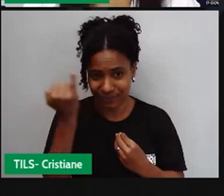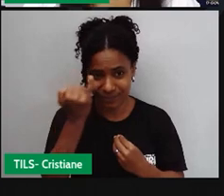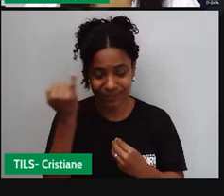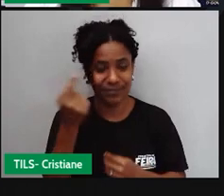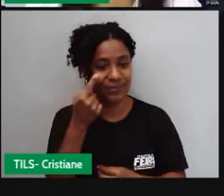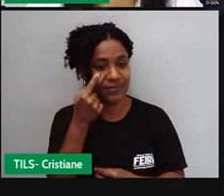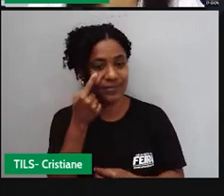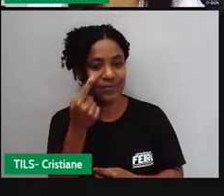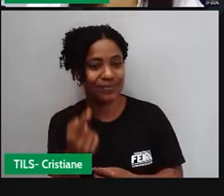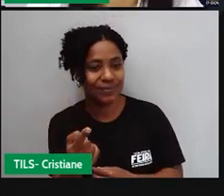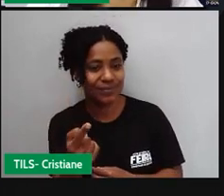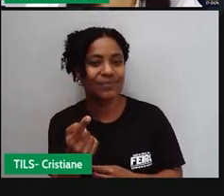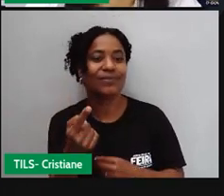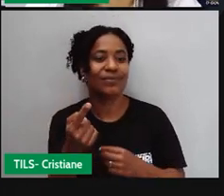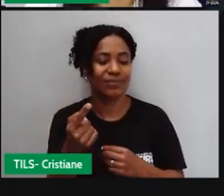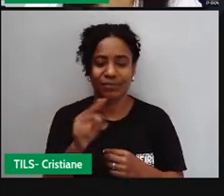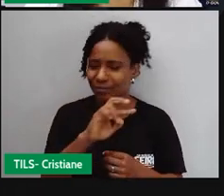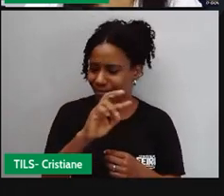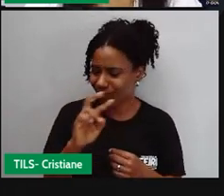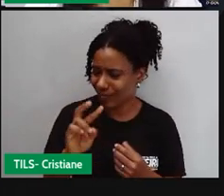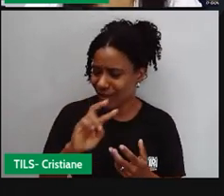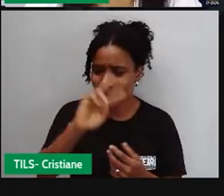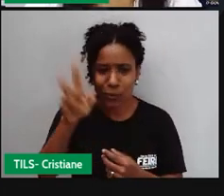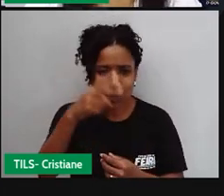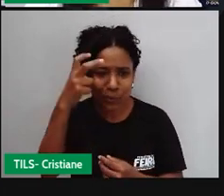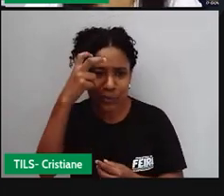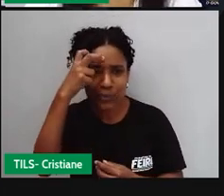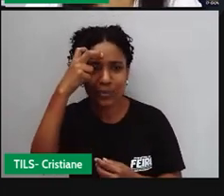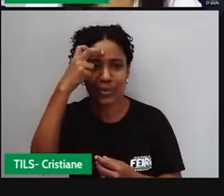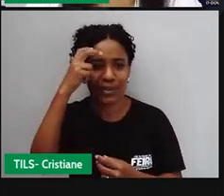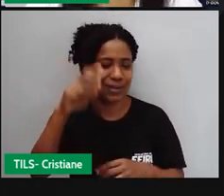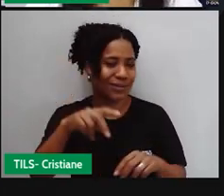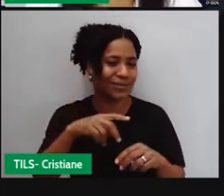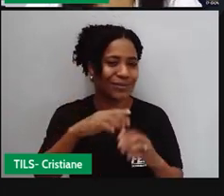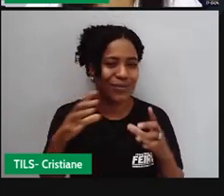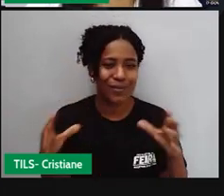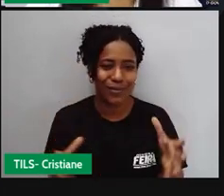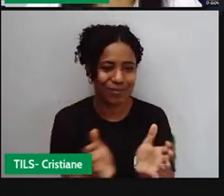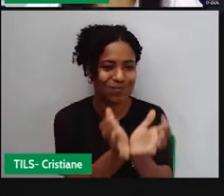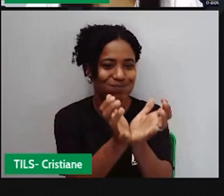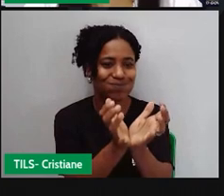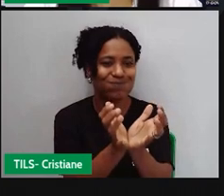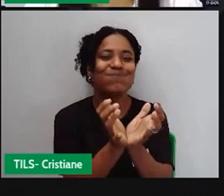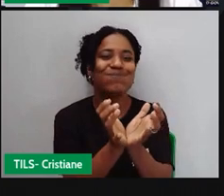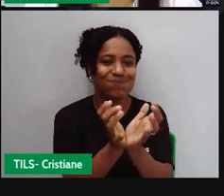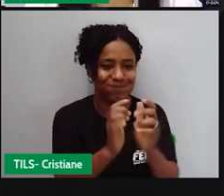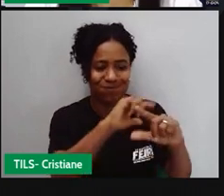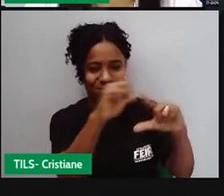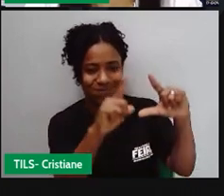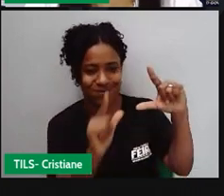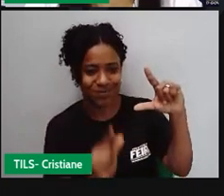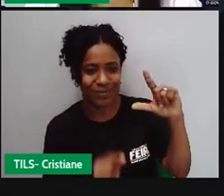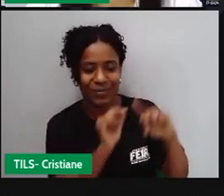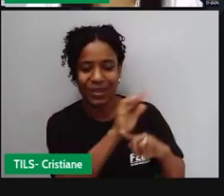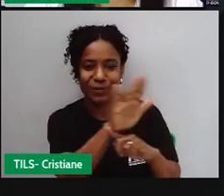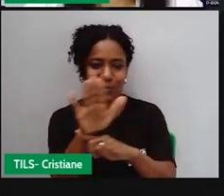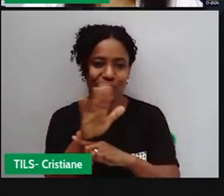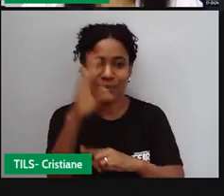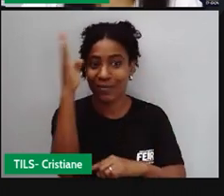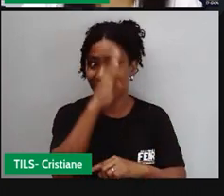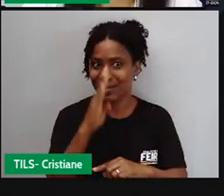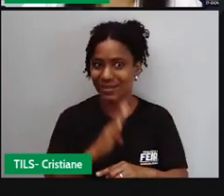riqueza cultural que os africanos conseguiram deixar e contribuir com o nosso país, com a nossa